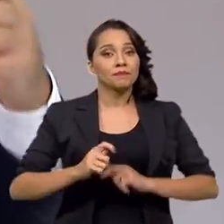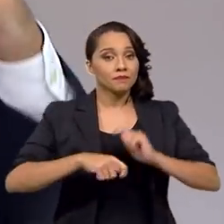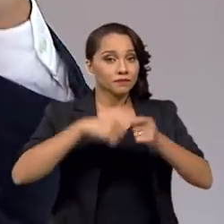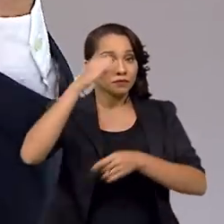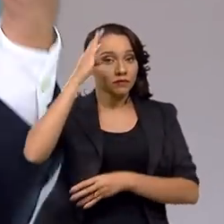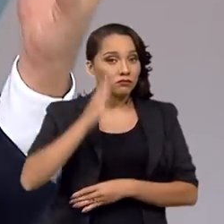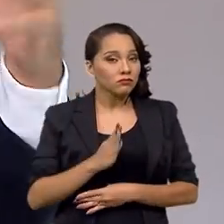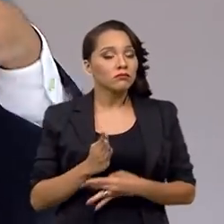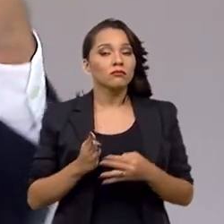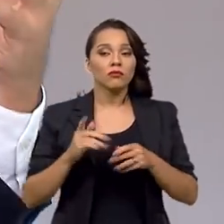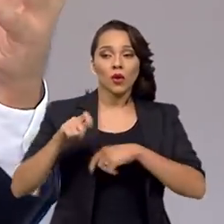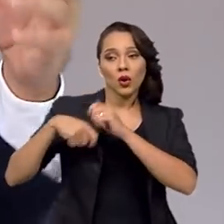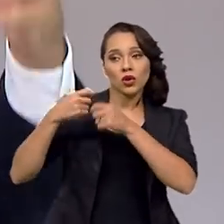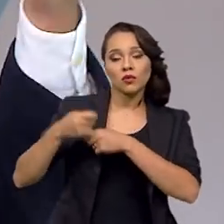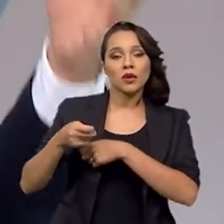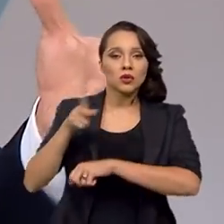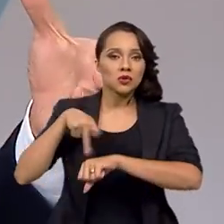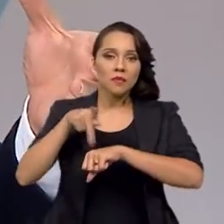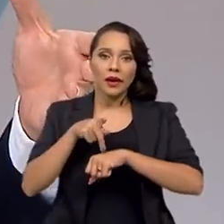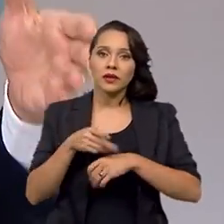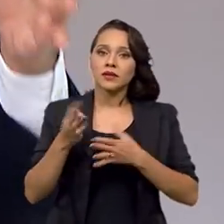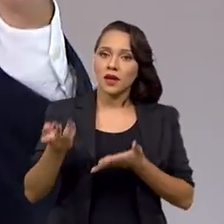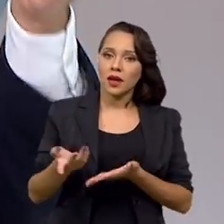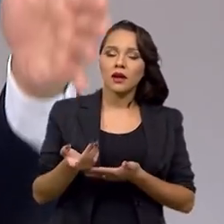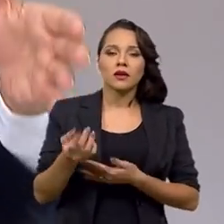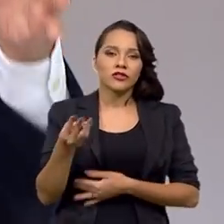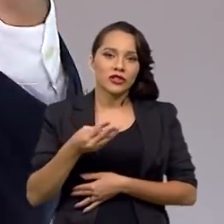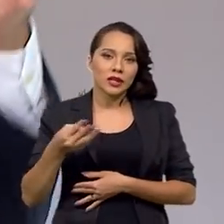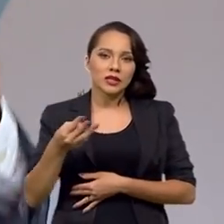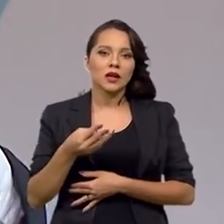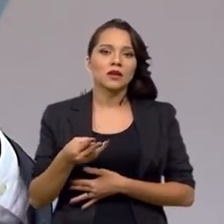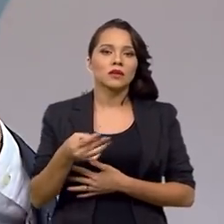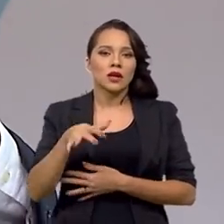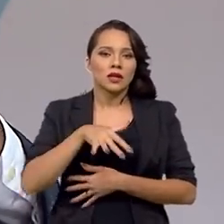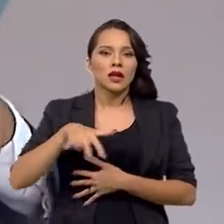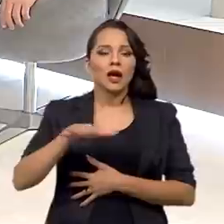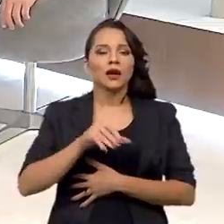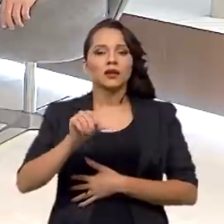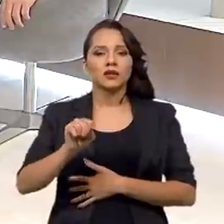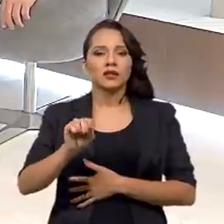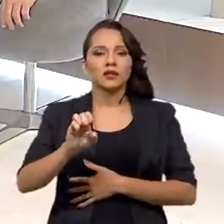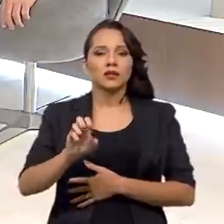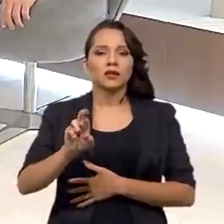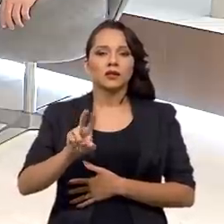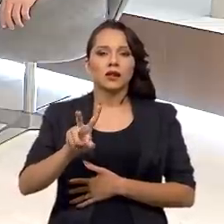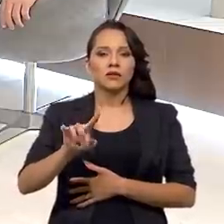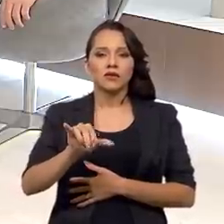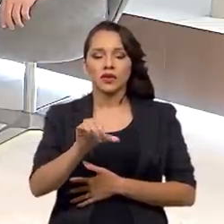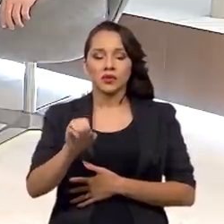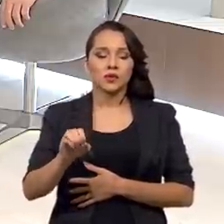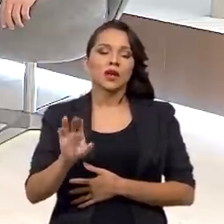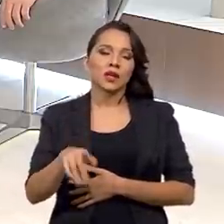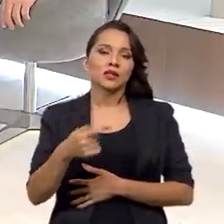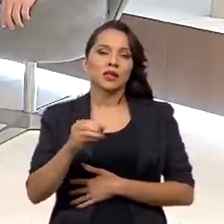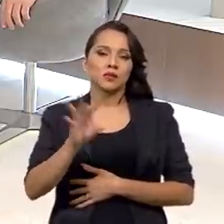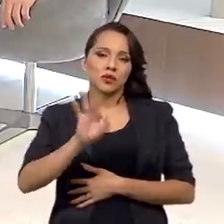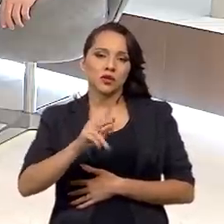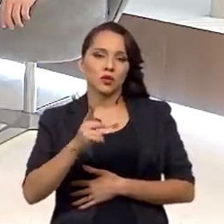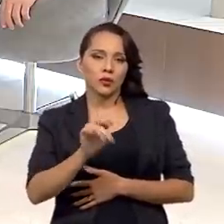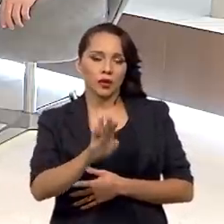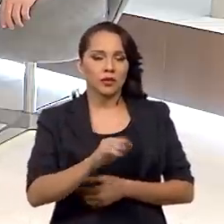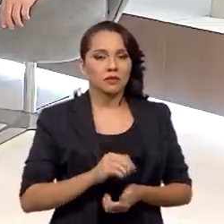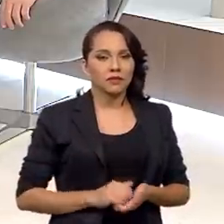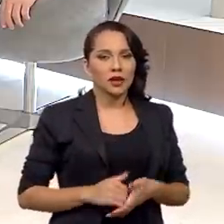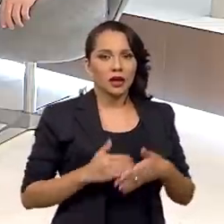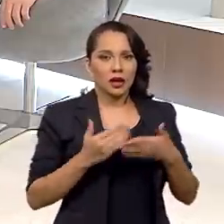brasileira, como a economia dos grandes países, é terciária, se sustenta no setor de serviços, 70% do PIB. Não seria,